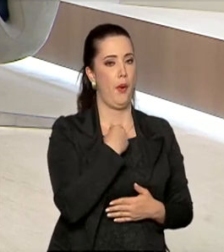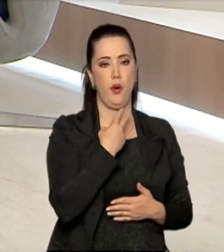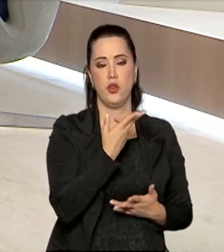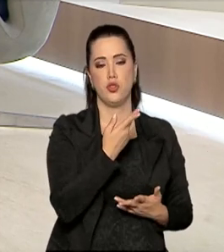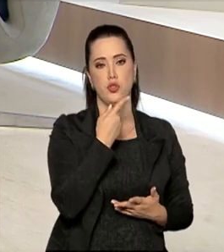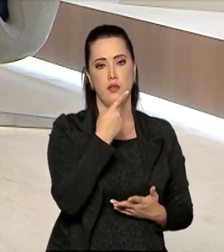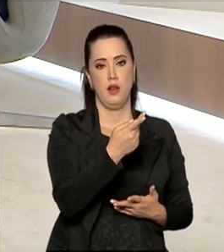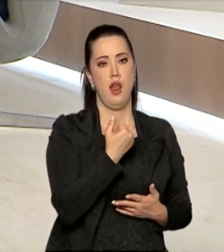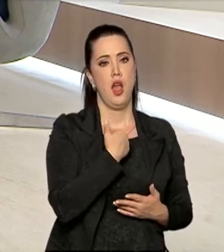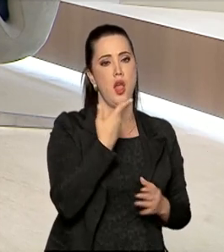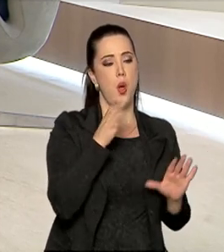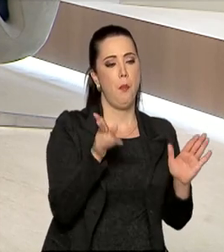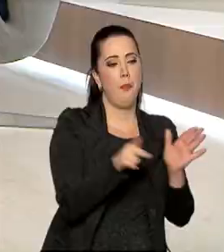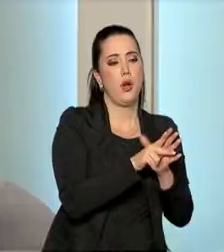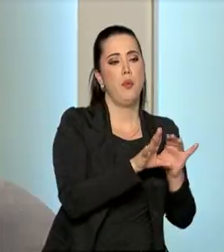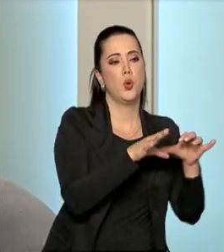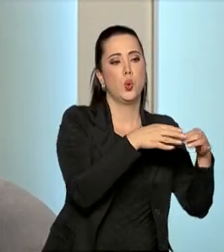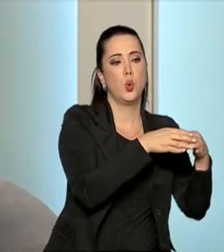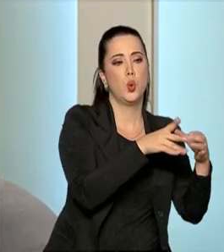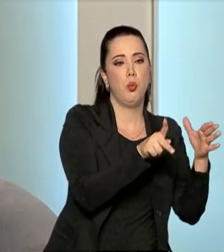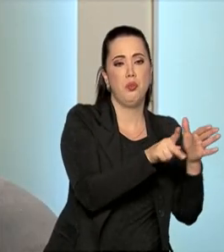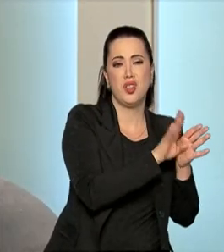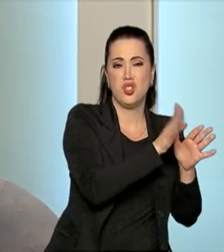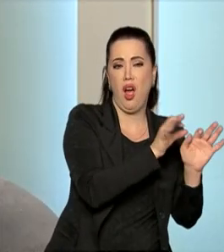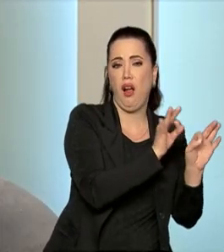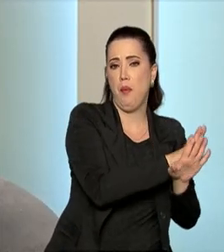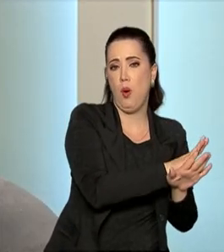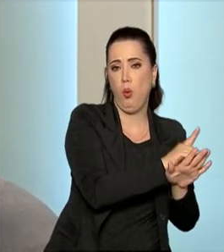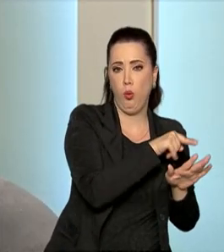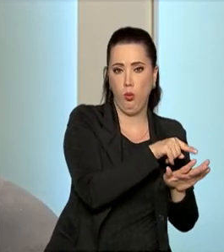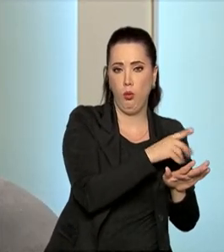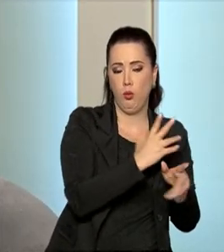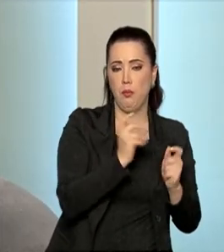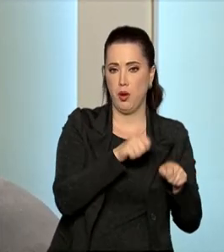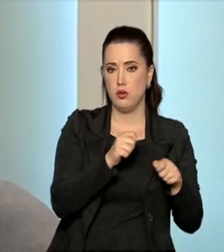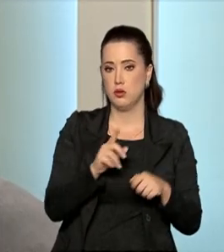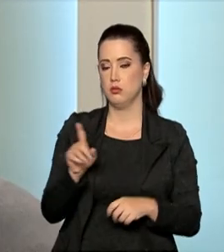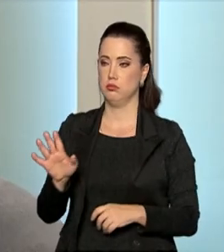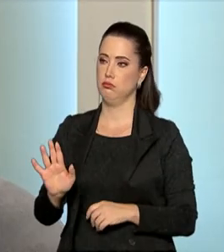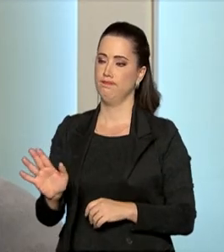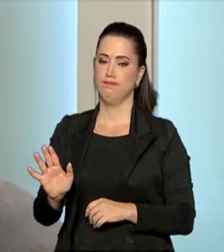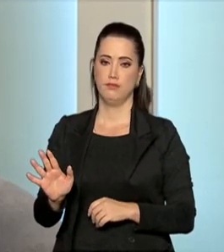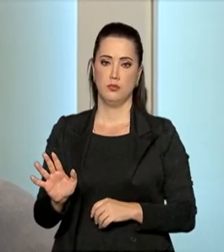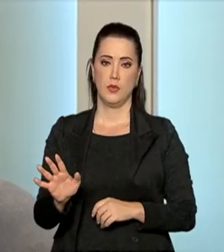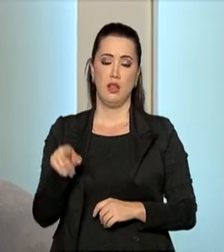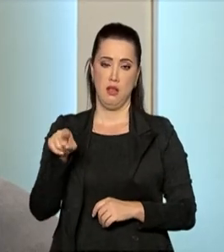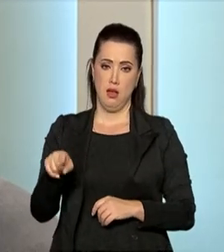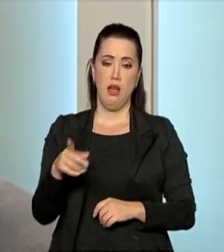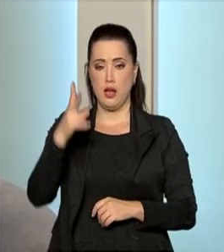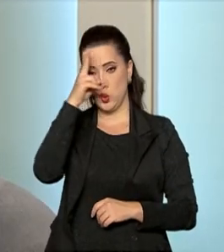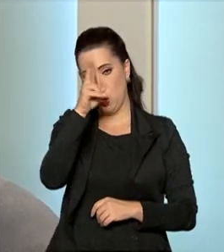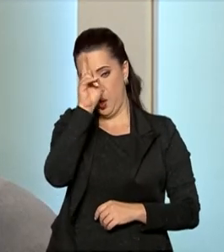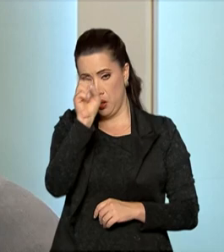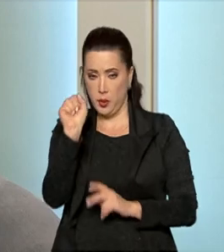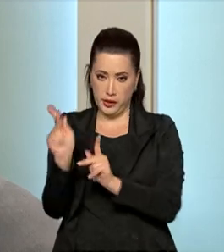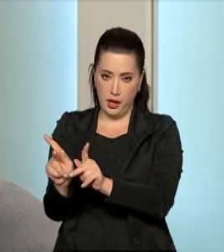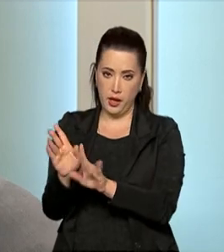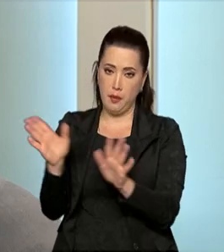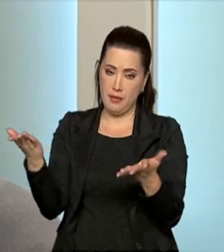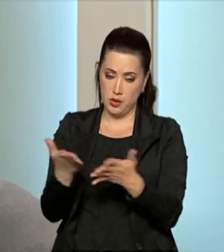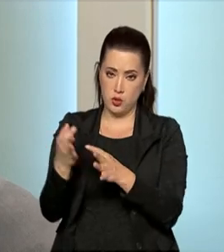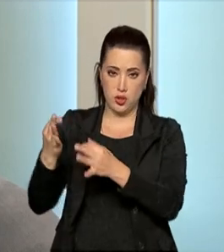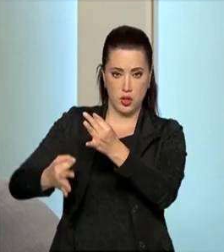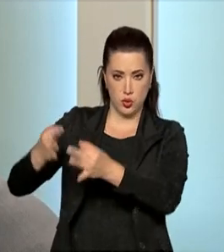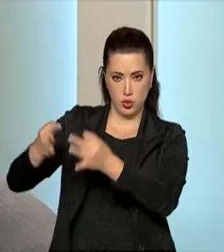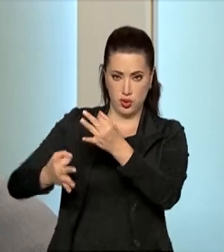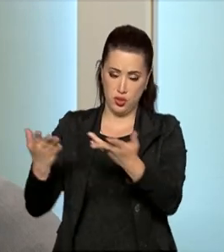foram extintas, o fato é um histórico, mas ele não é mais jurídico. De modo que etnias que